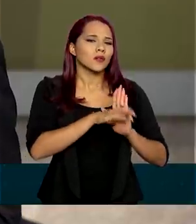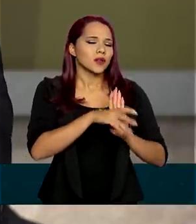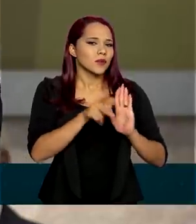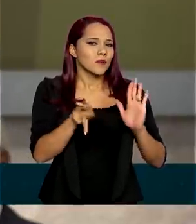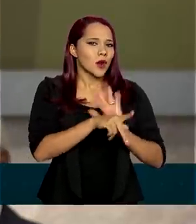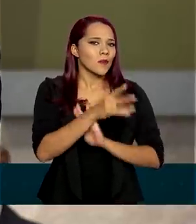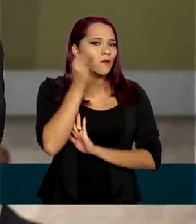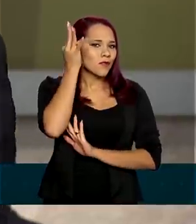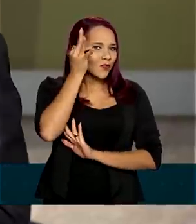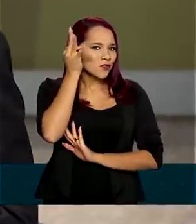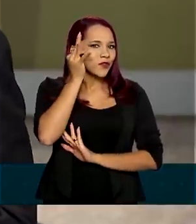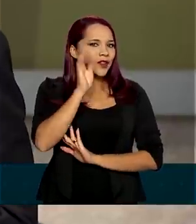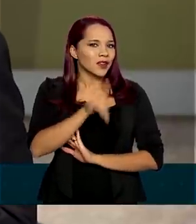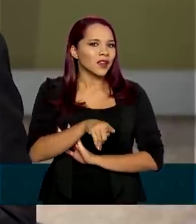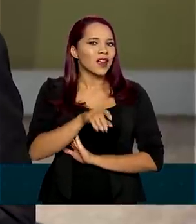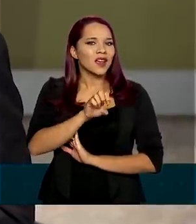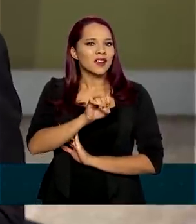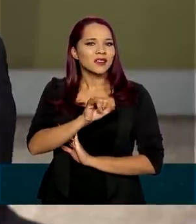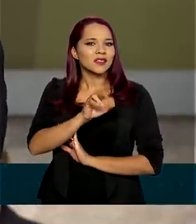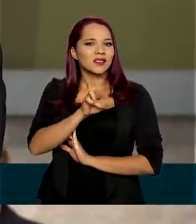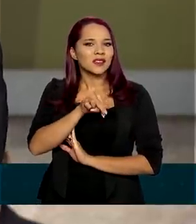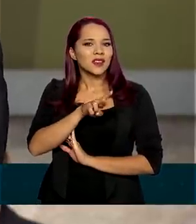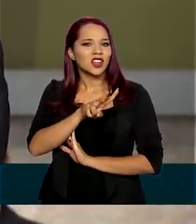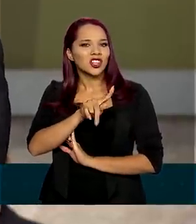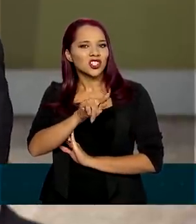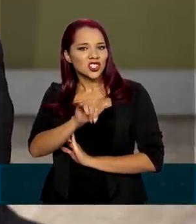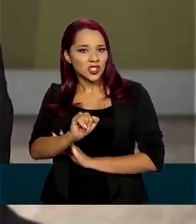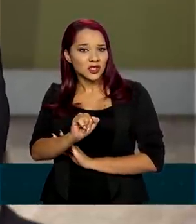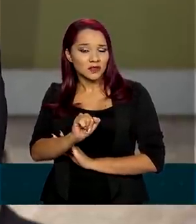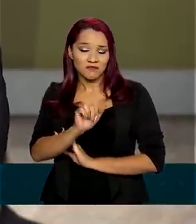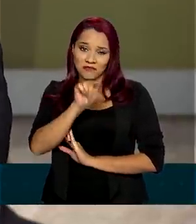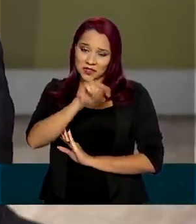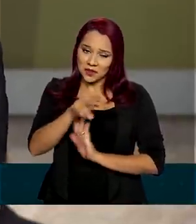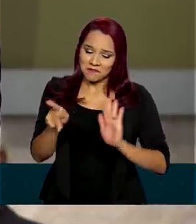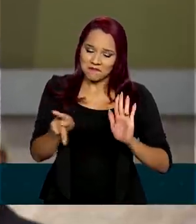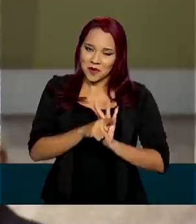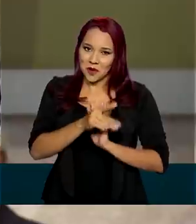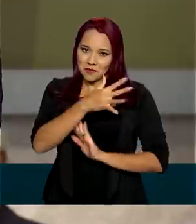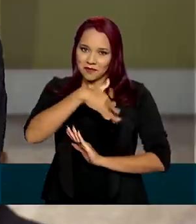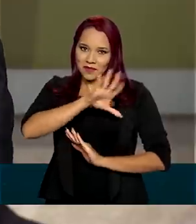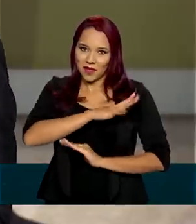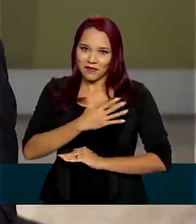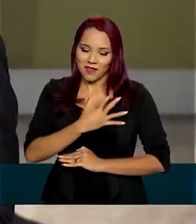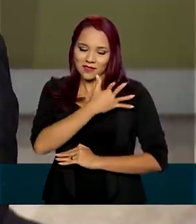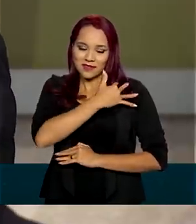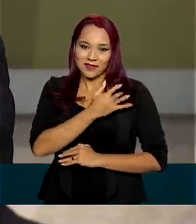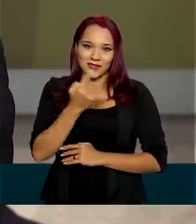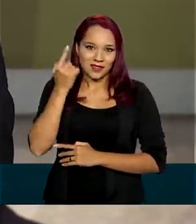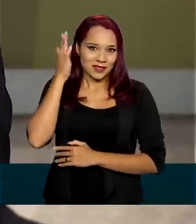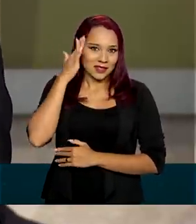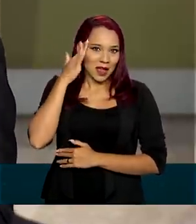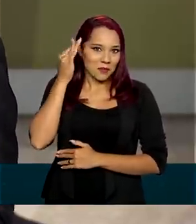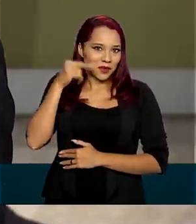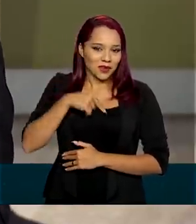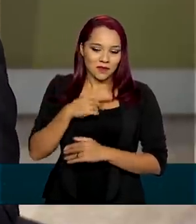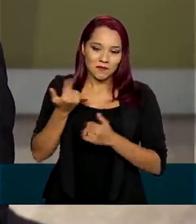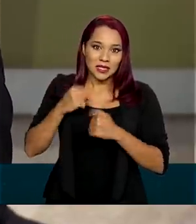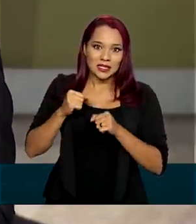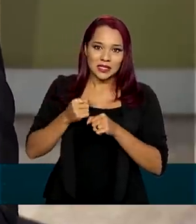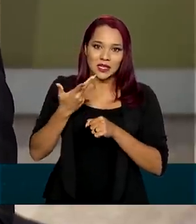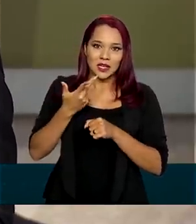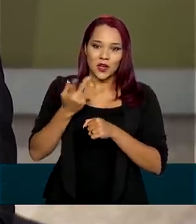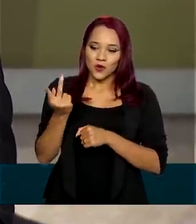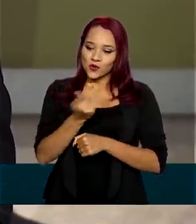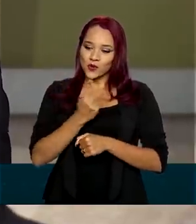moderna, que é a sinergia. O senhor que vem da cavalaria sabe que cavalaria sem sinergia, os cavalos